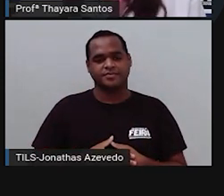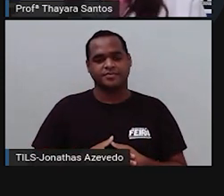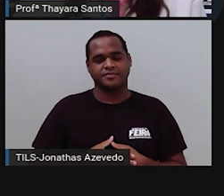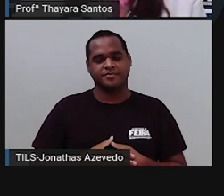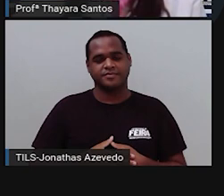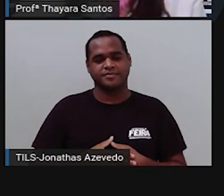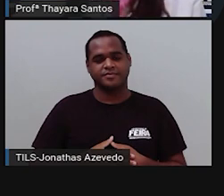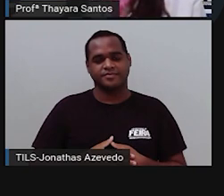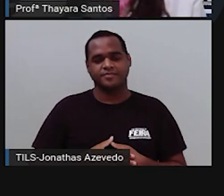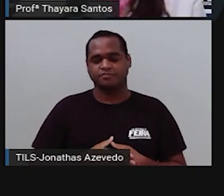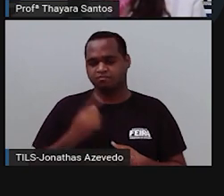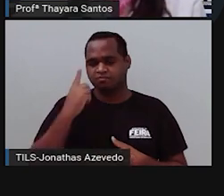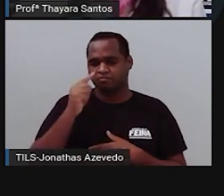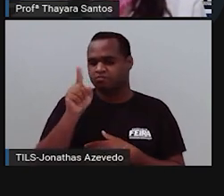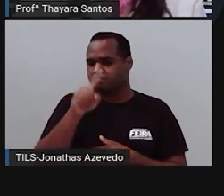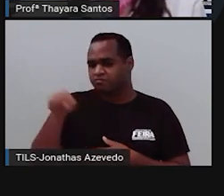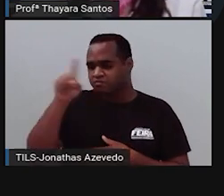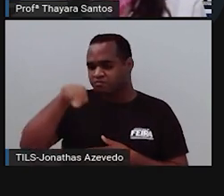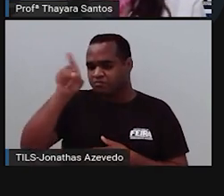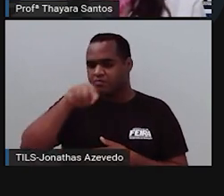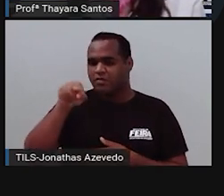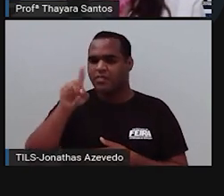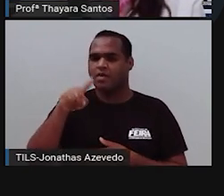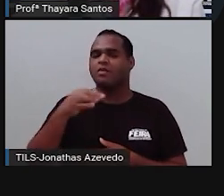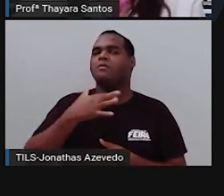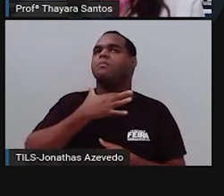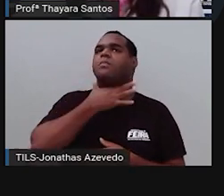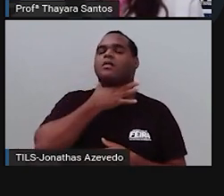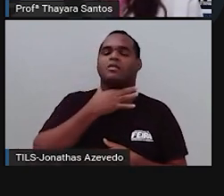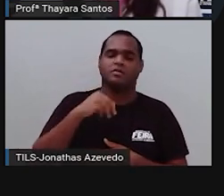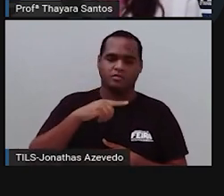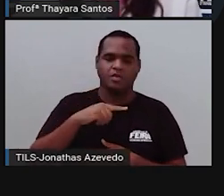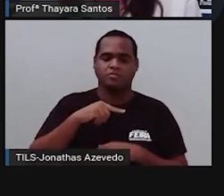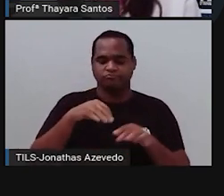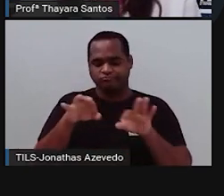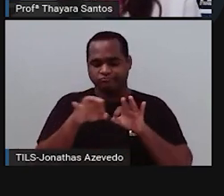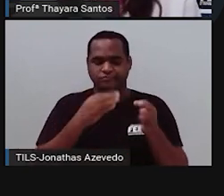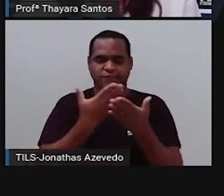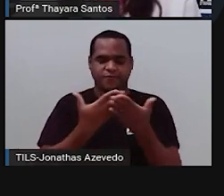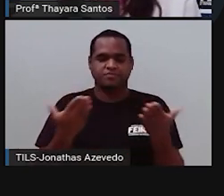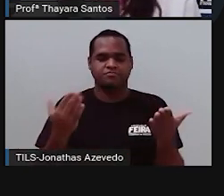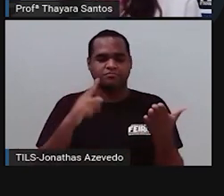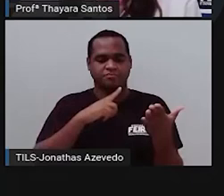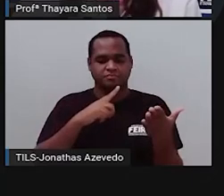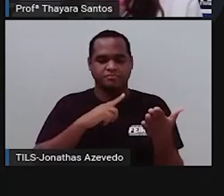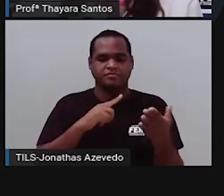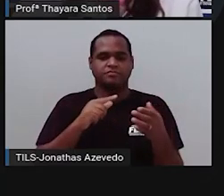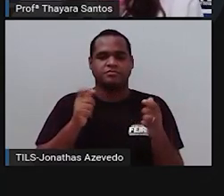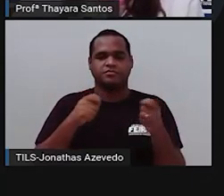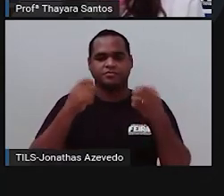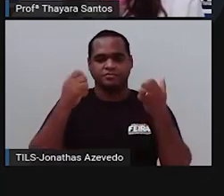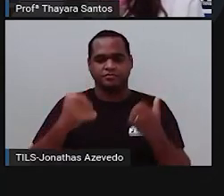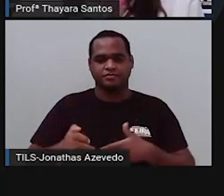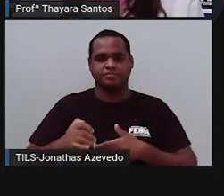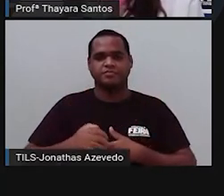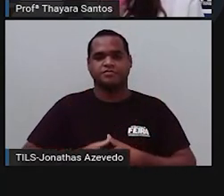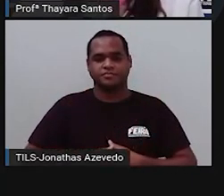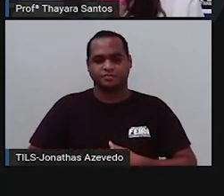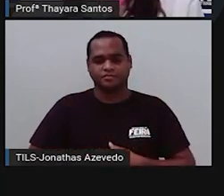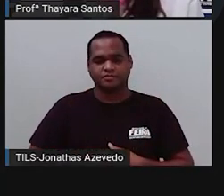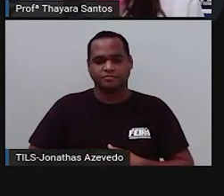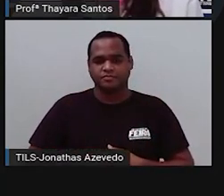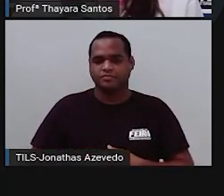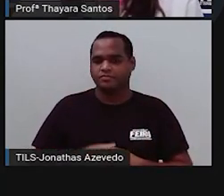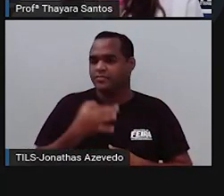Ele vai carregar. E aqui tem um jogo da forca que eu preparei para vocês. Vocês clicam em começar de novo. Aqui vai ter uma